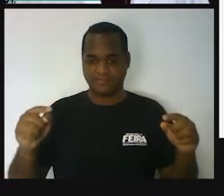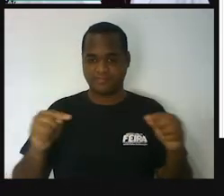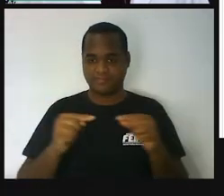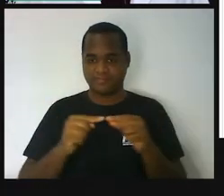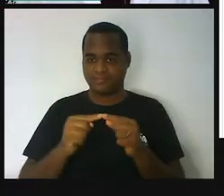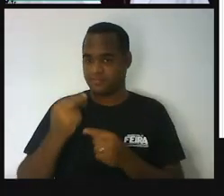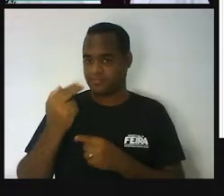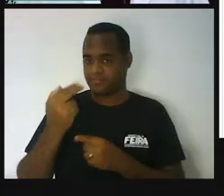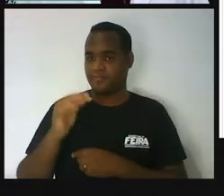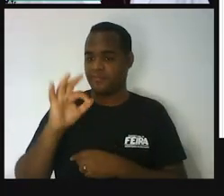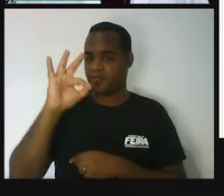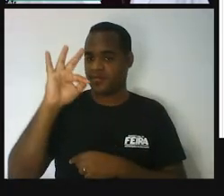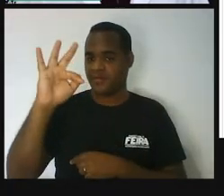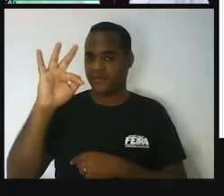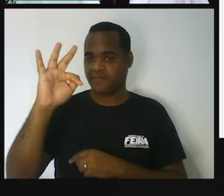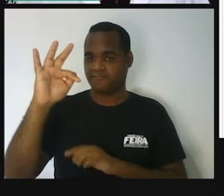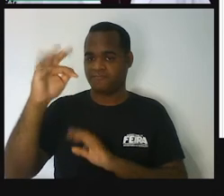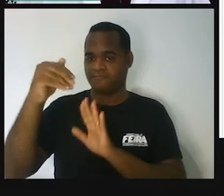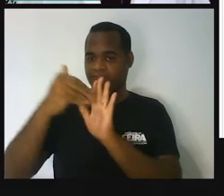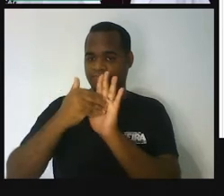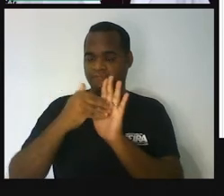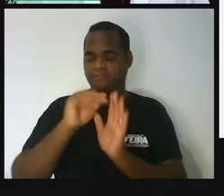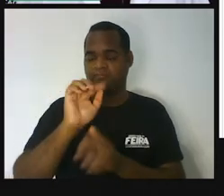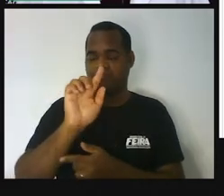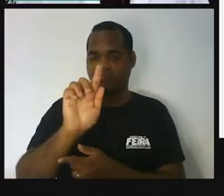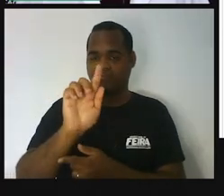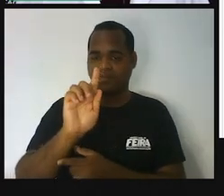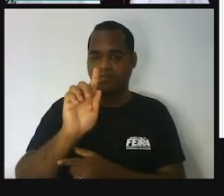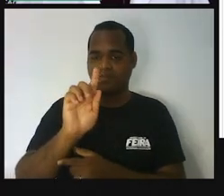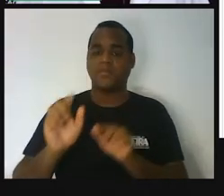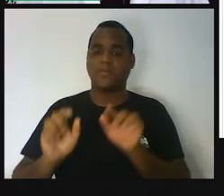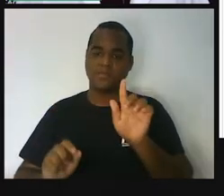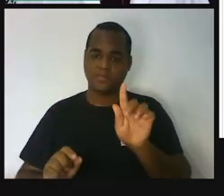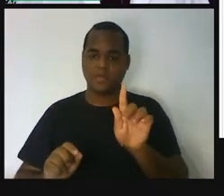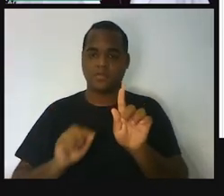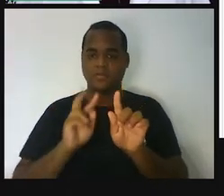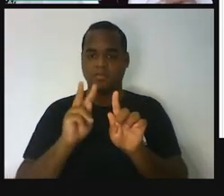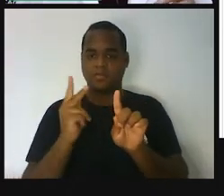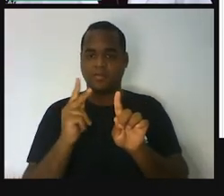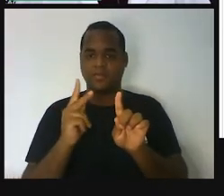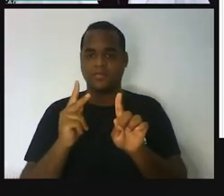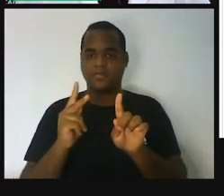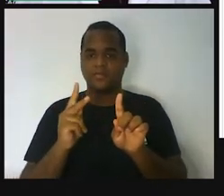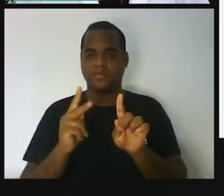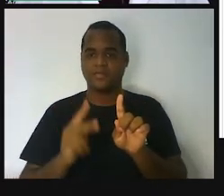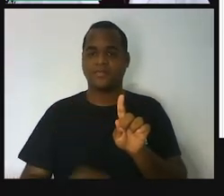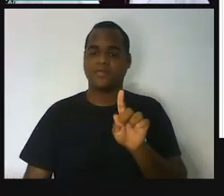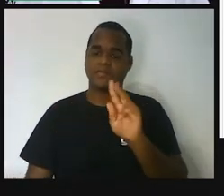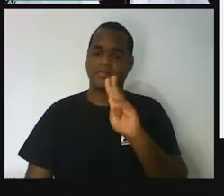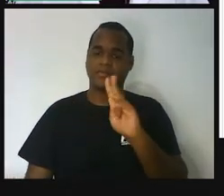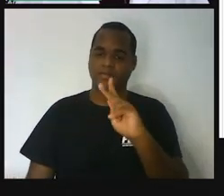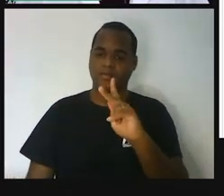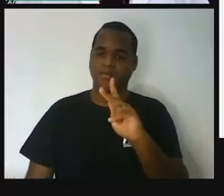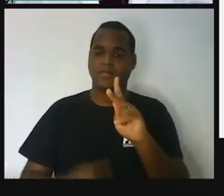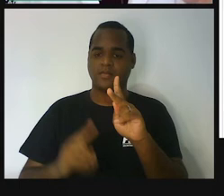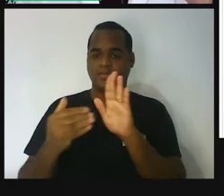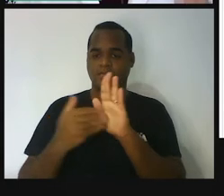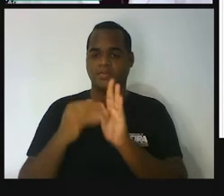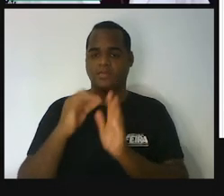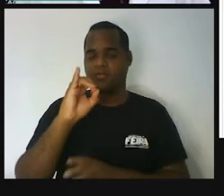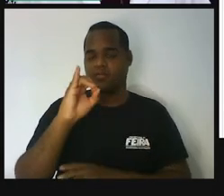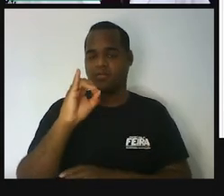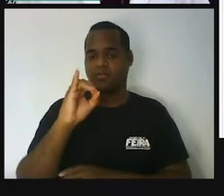do ponto F até o ponto G, do ponto G até o ponto H, do ponto H até o ponto I,